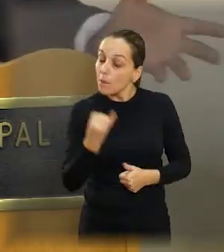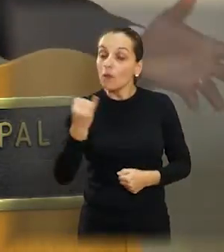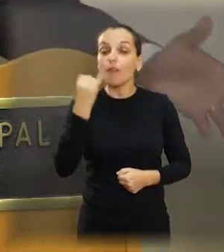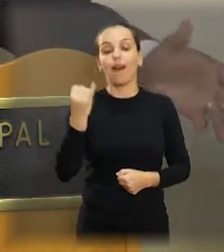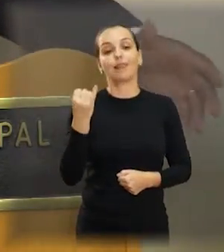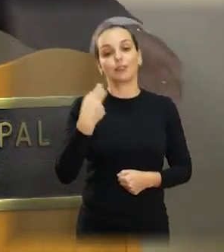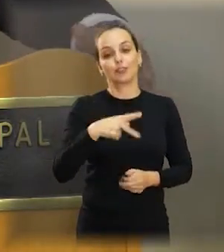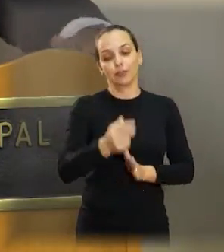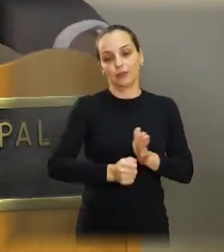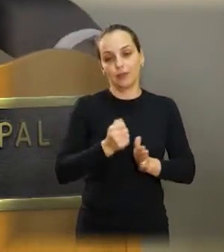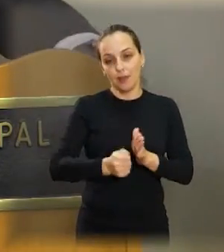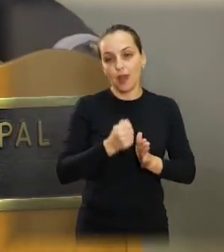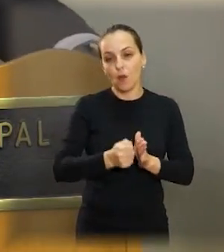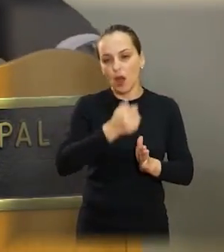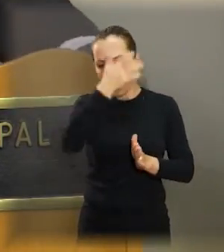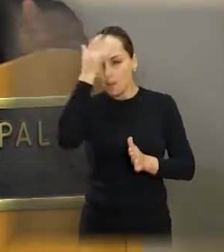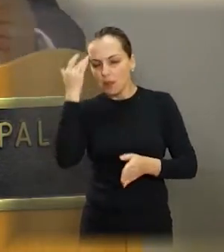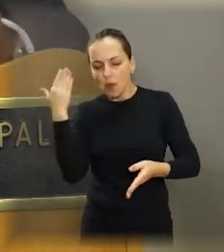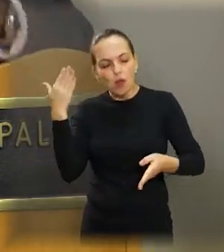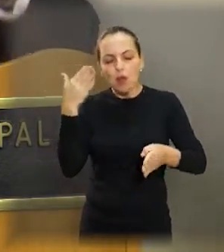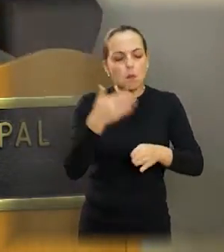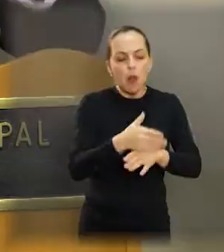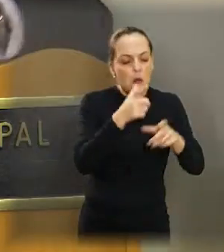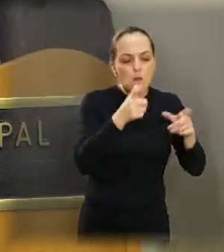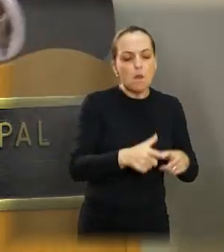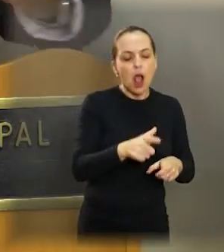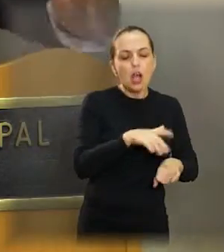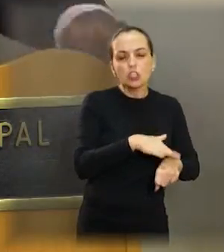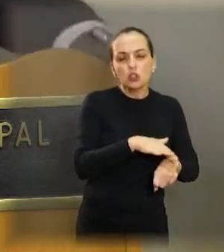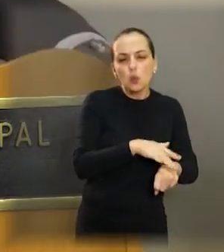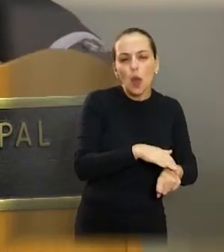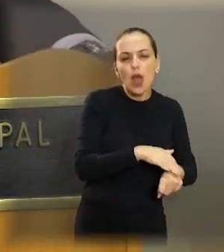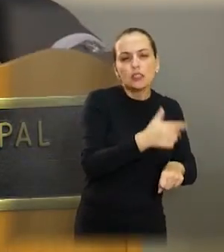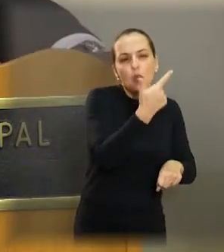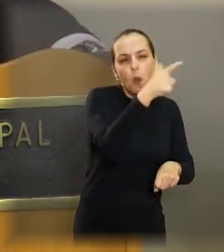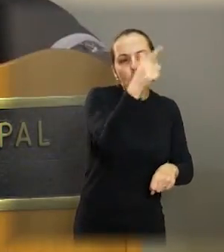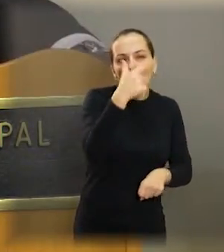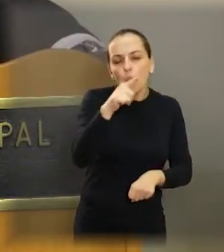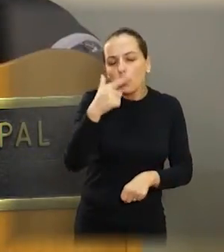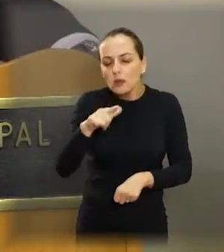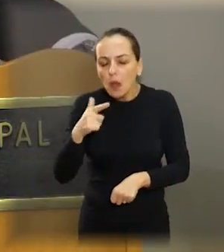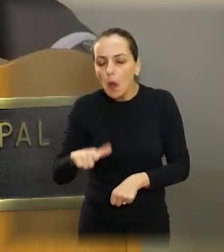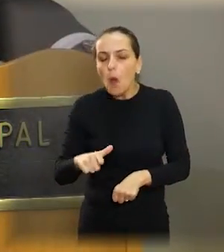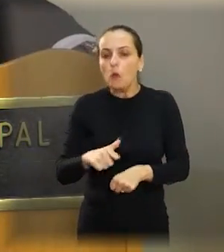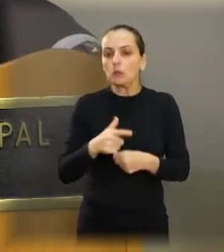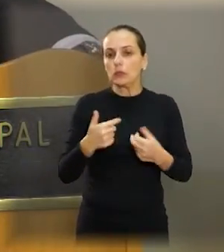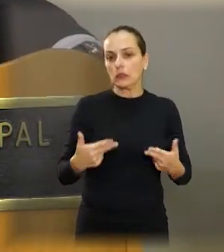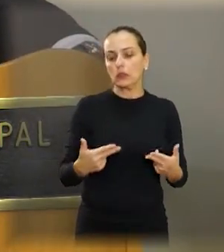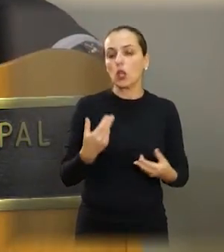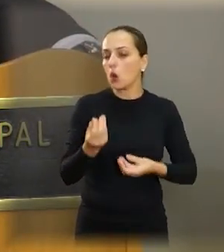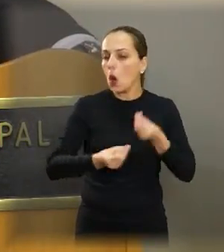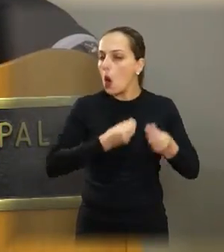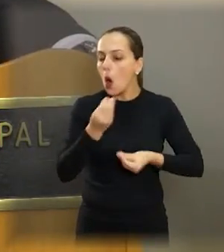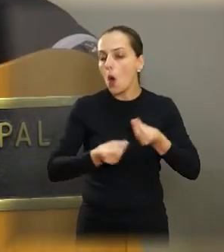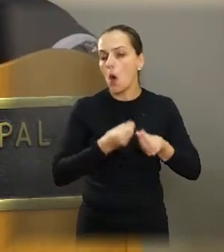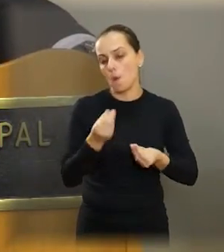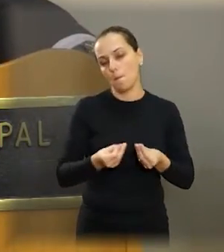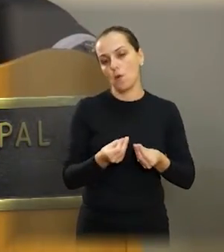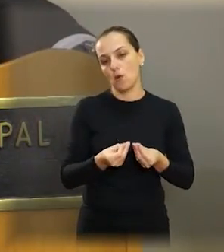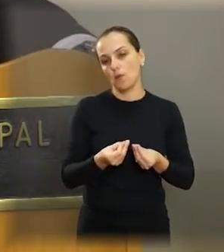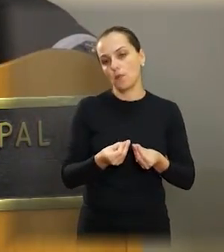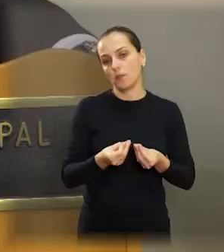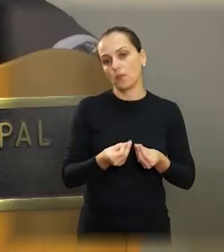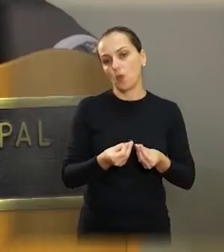E tem gente que vai lá, você sabe que uma doença como outra doença, não existe falar que